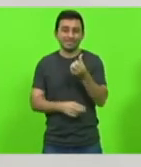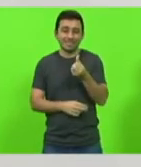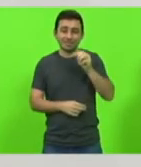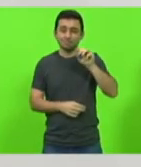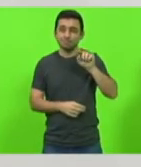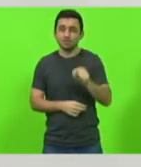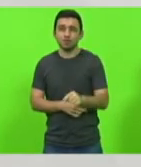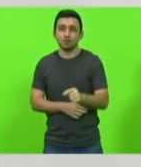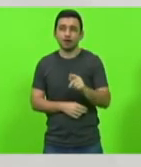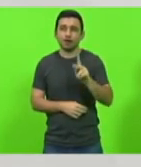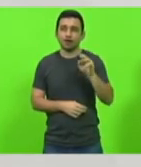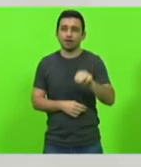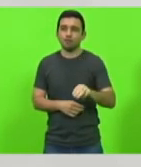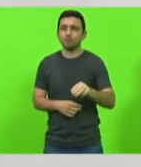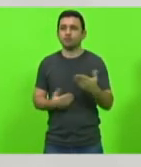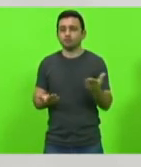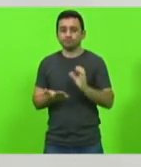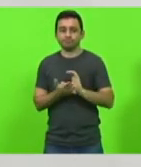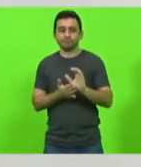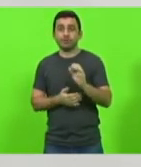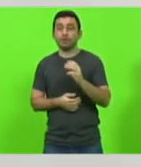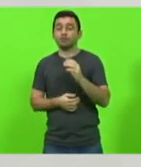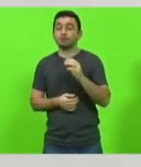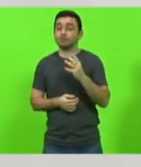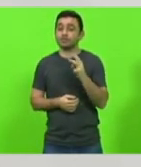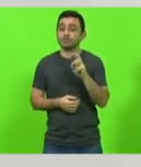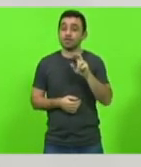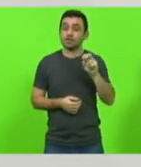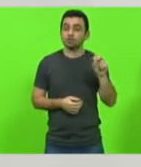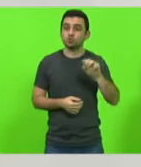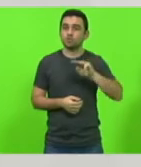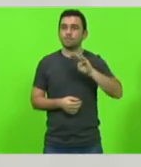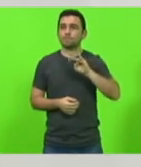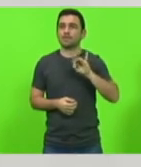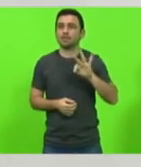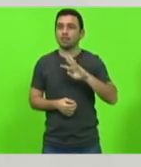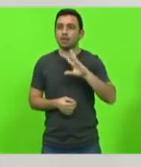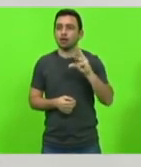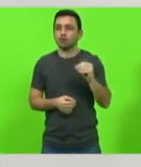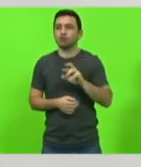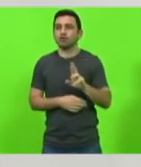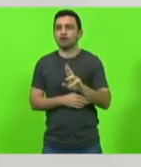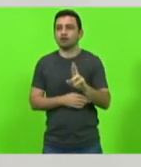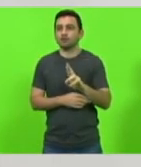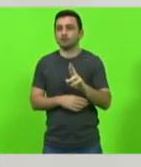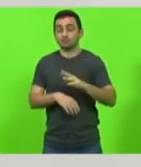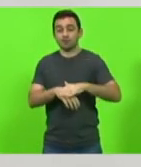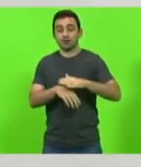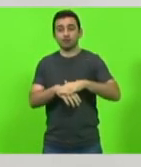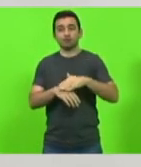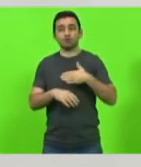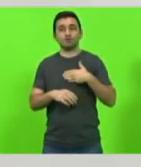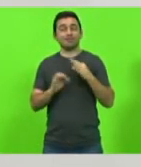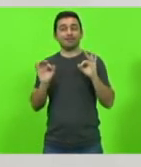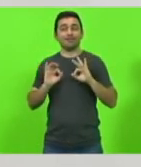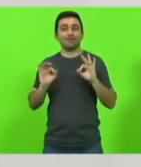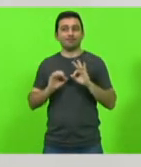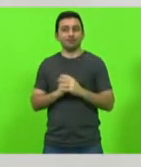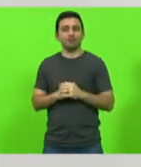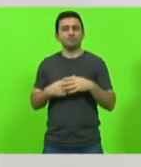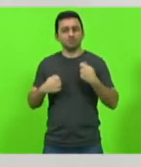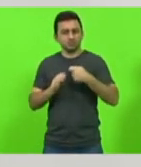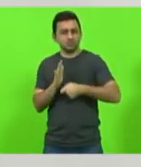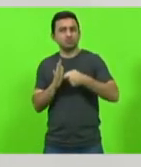investimos meio bilhão de reais naquilo que não não é nossa competência devemos cobrar que o governo